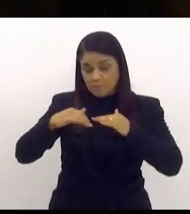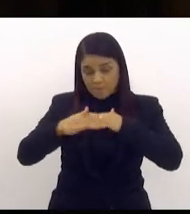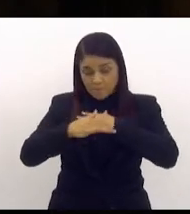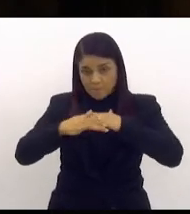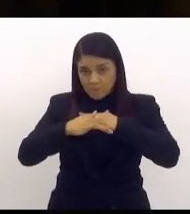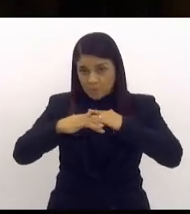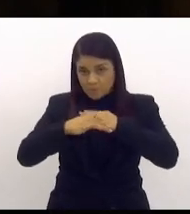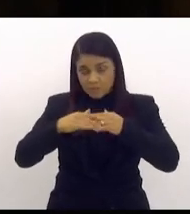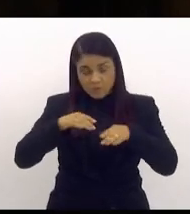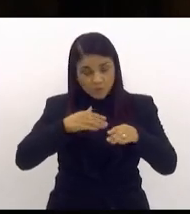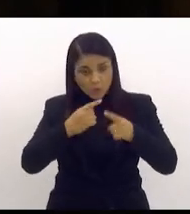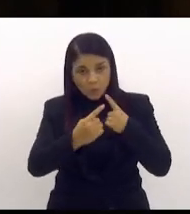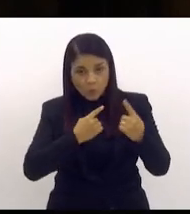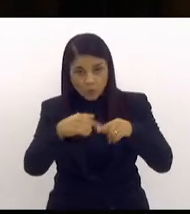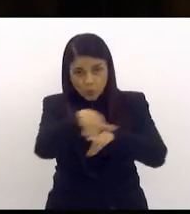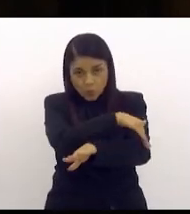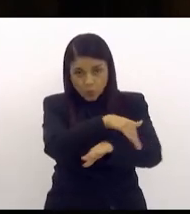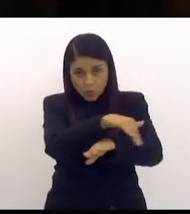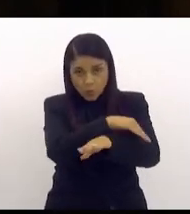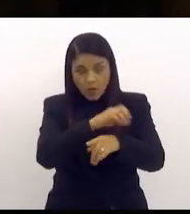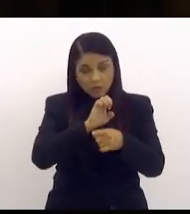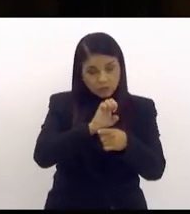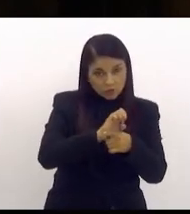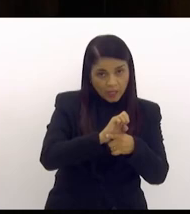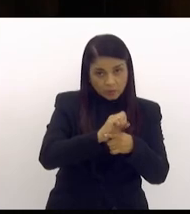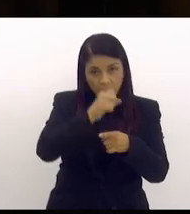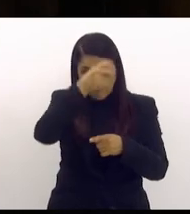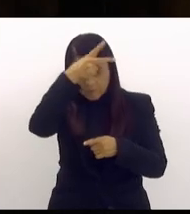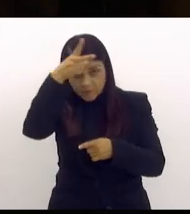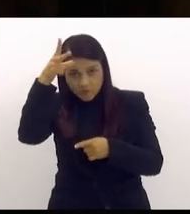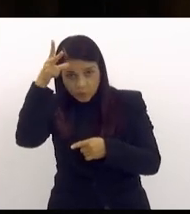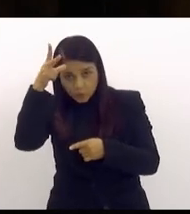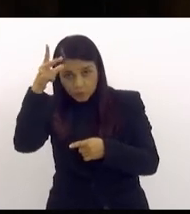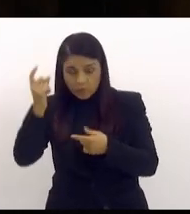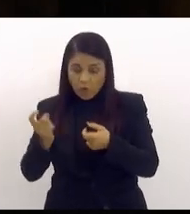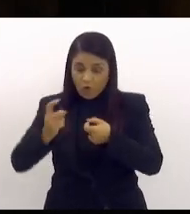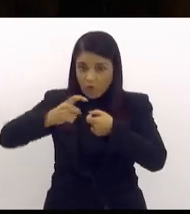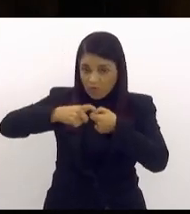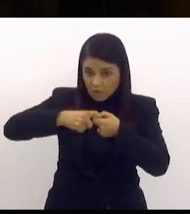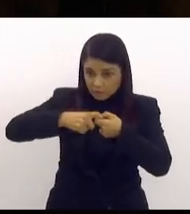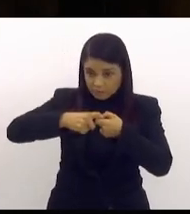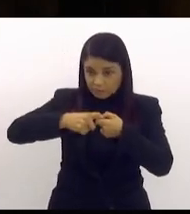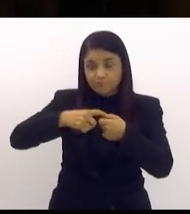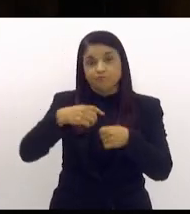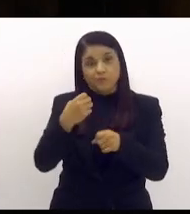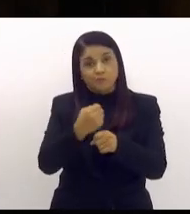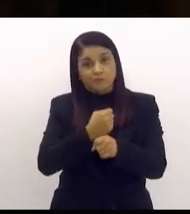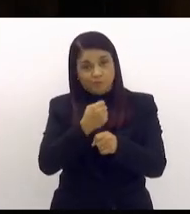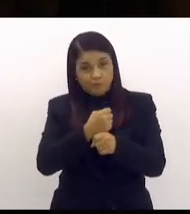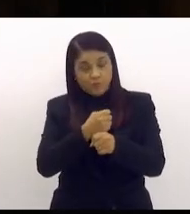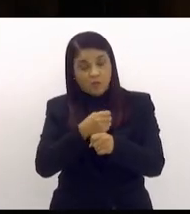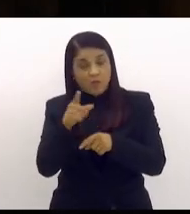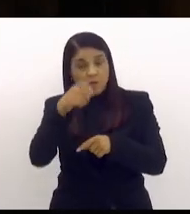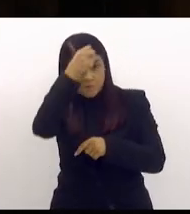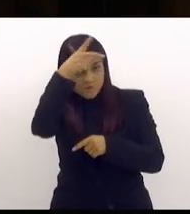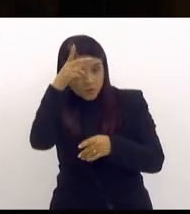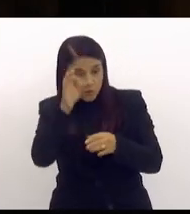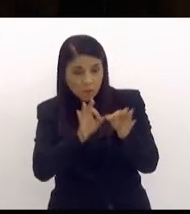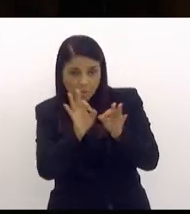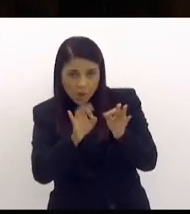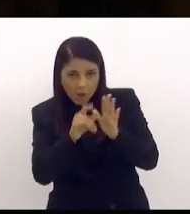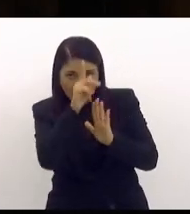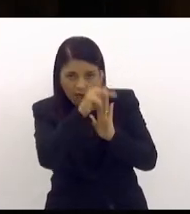entre o estado e a prefeitura a prefeitura fez o projeto e enviou